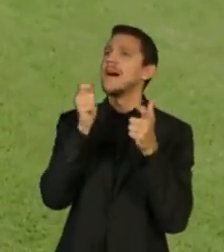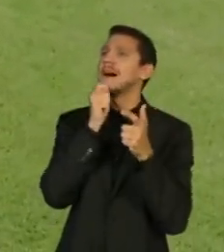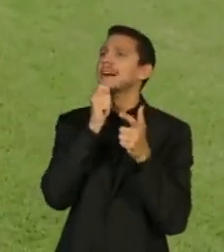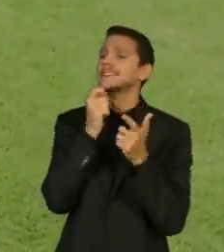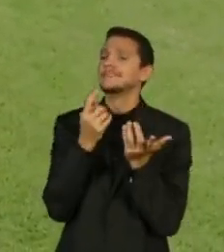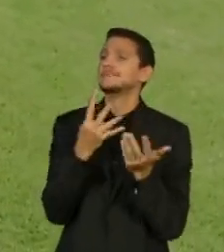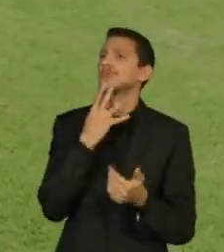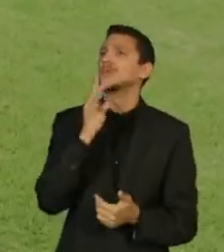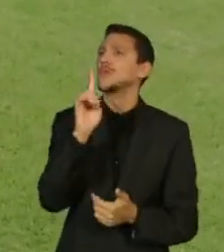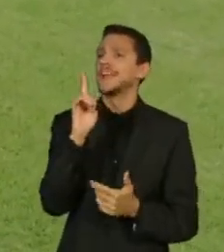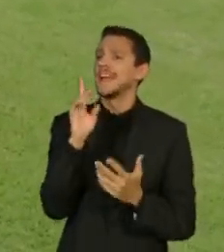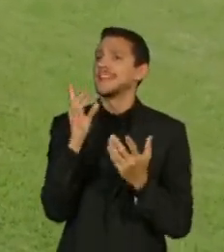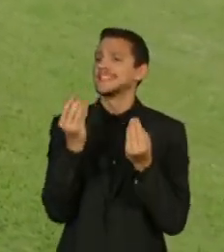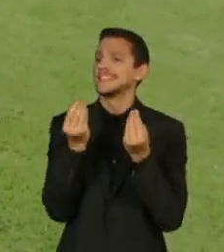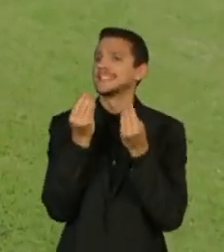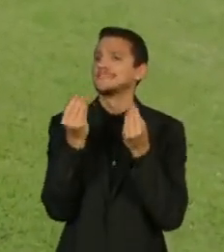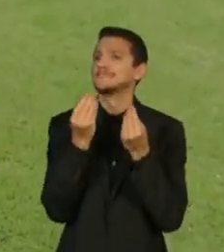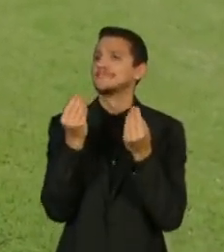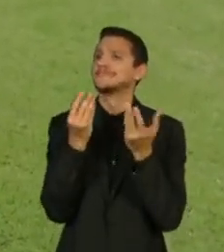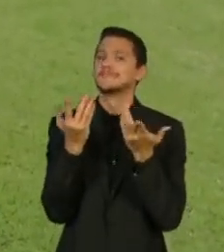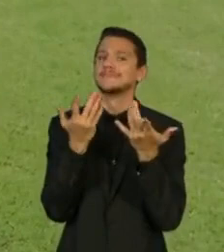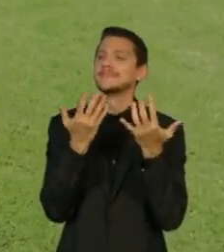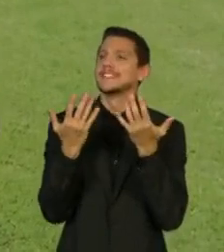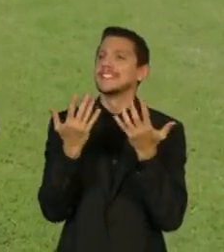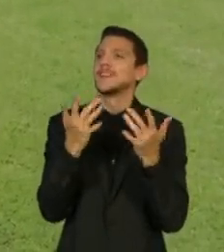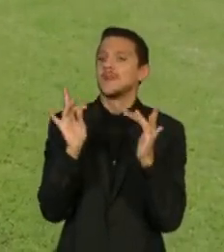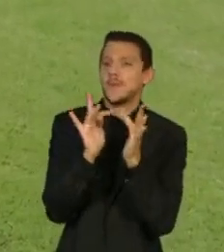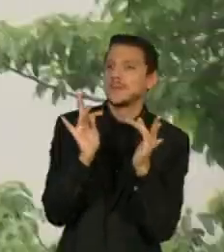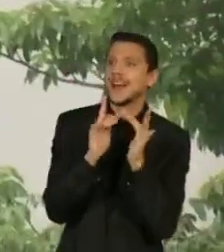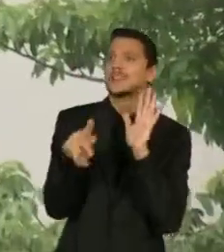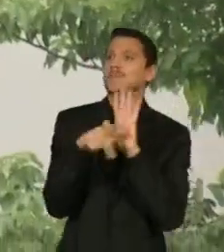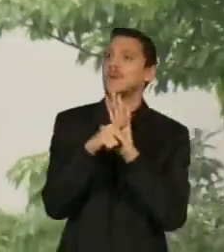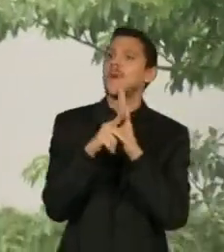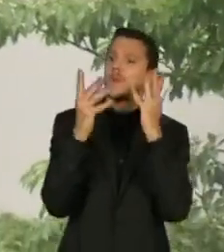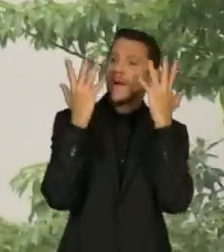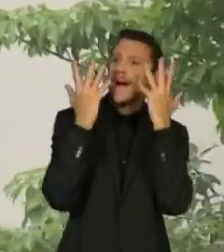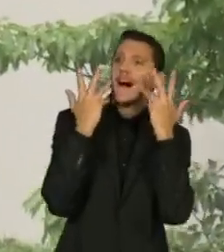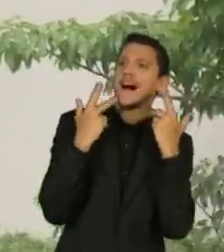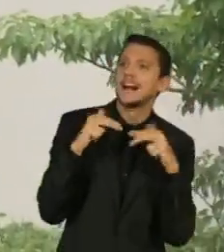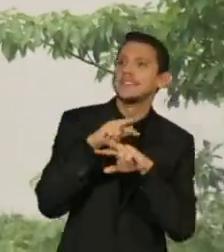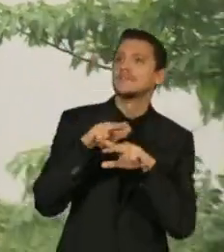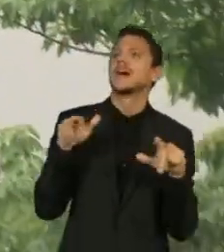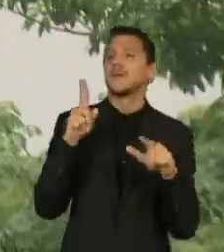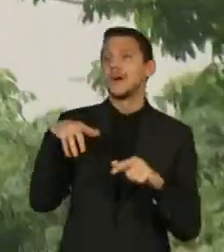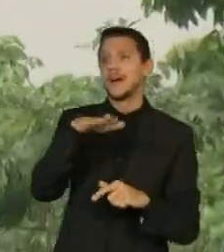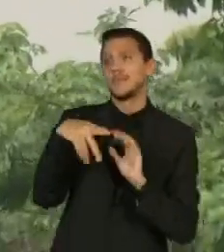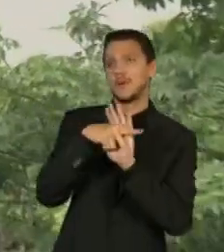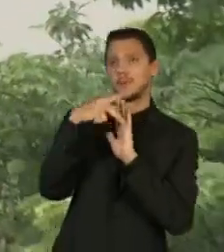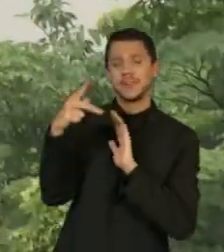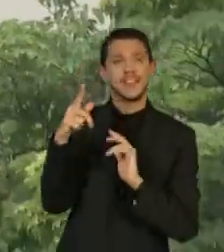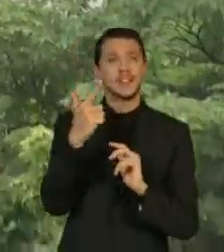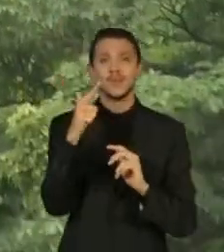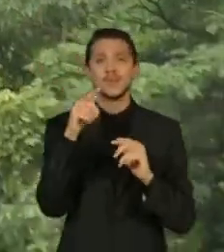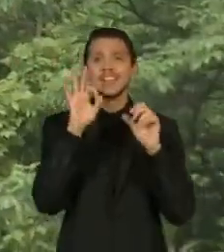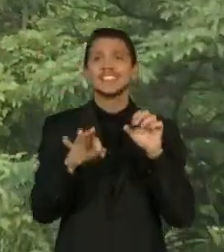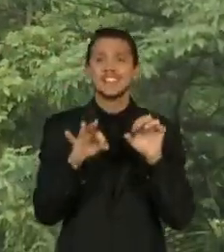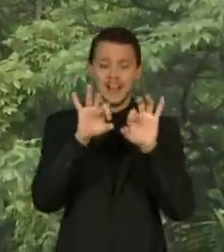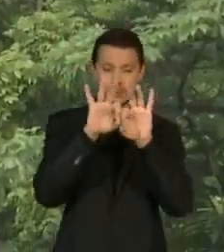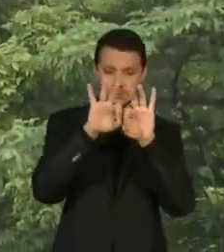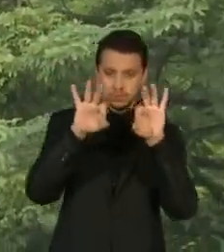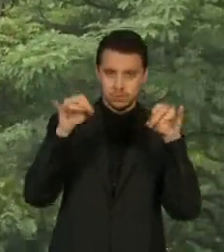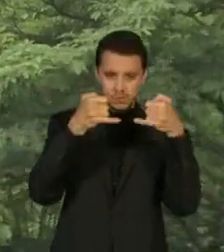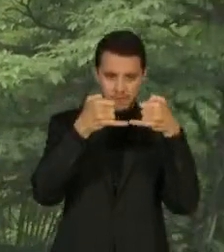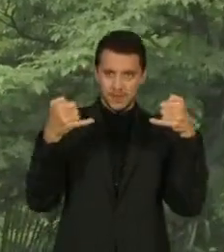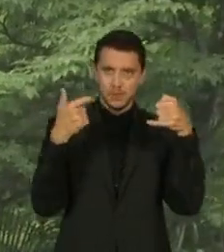para receber esses animais, que é a área deles. Tem tapamento correto dos fios, os pontos